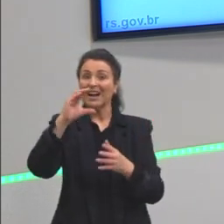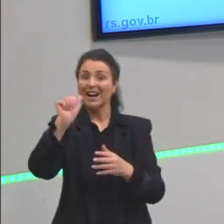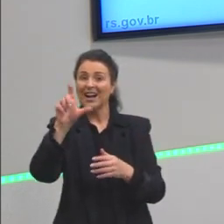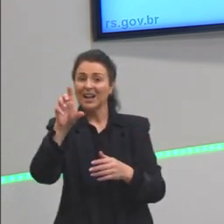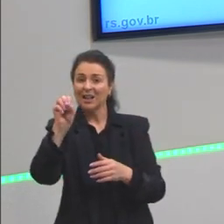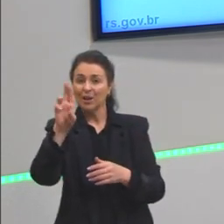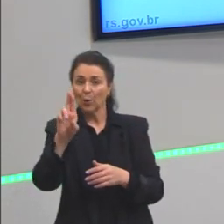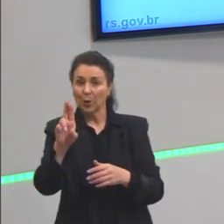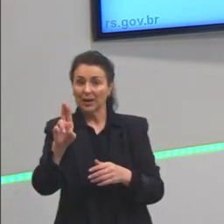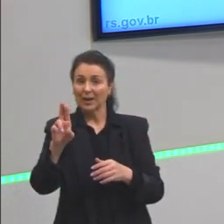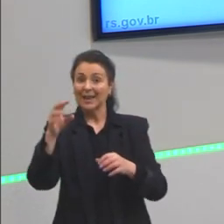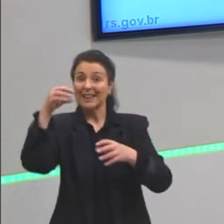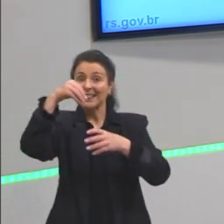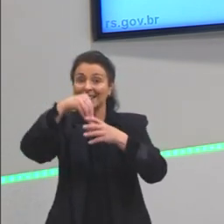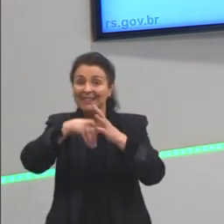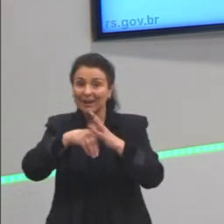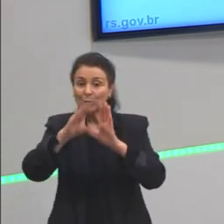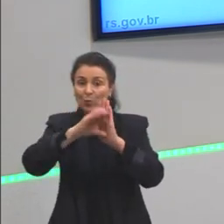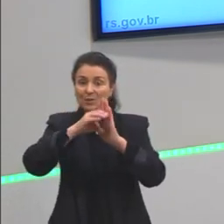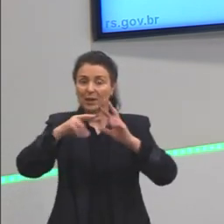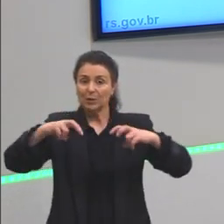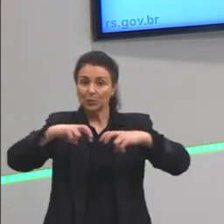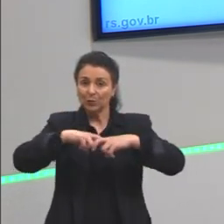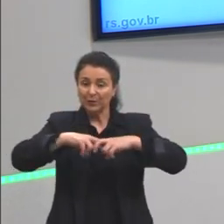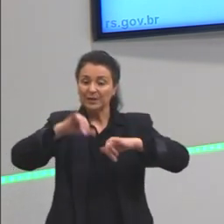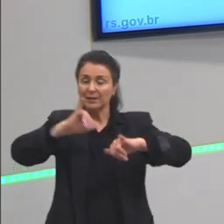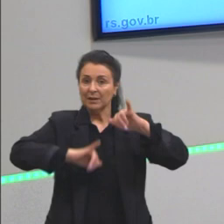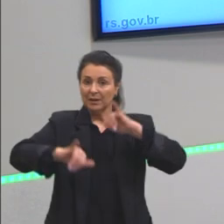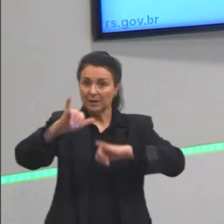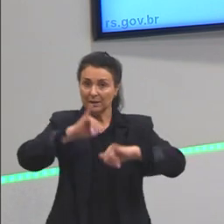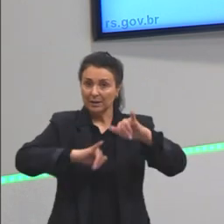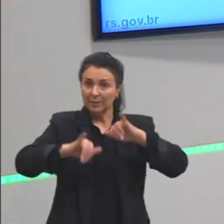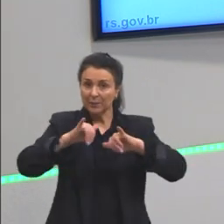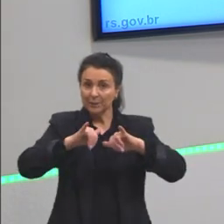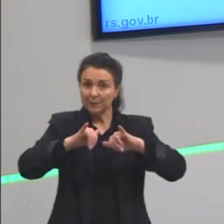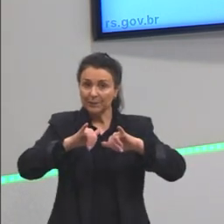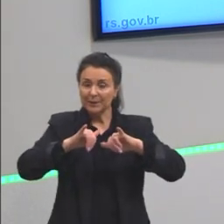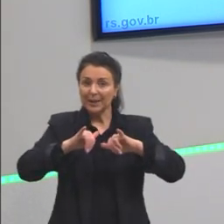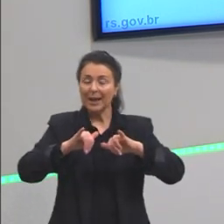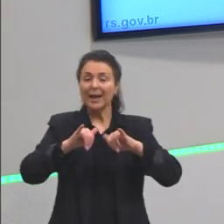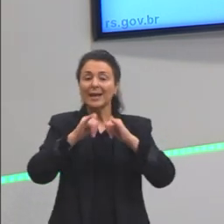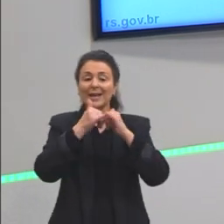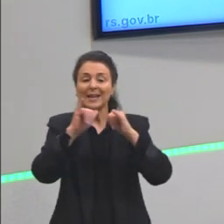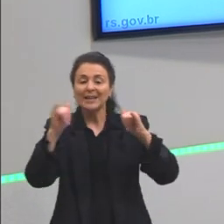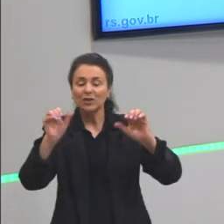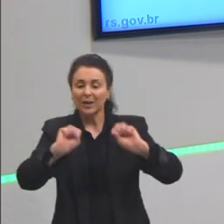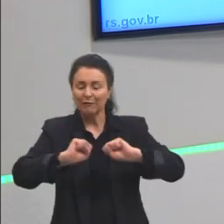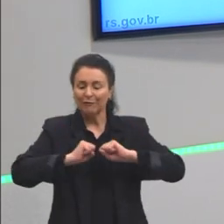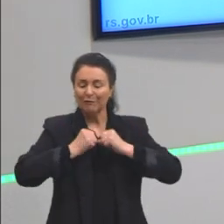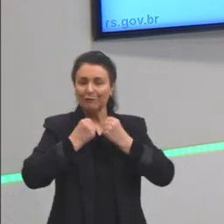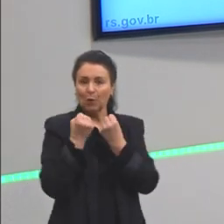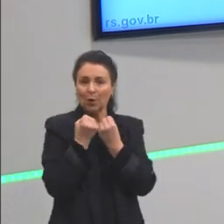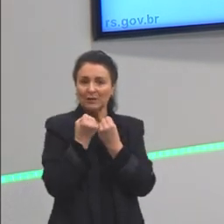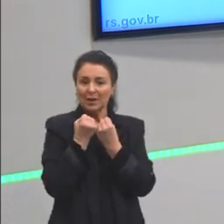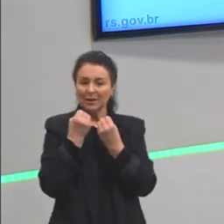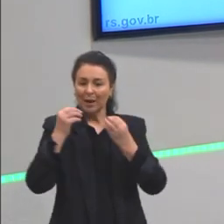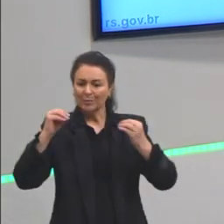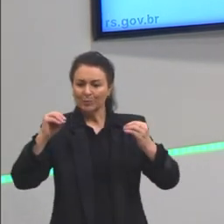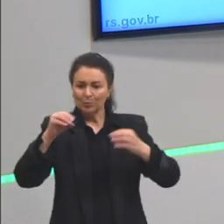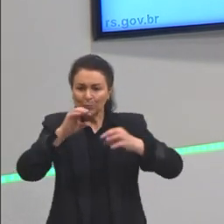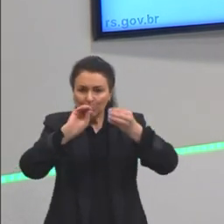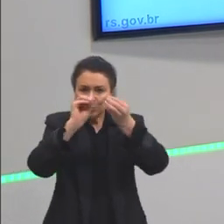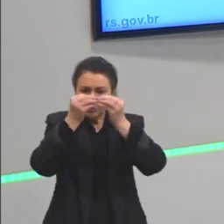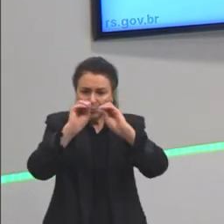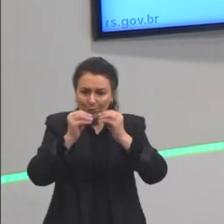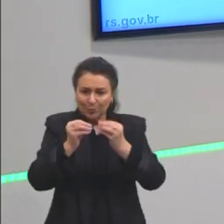Na física, na química, também é usado bastante, esse termo, é energia em trânsito. não está calor hoje.